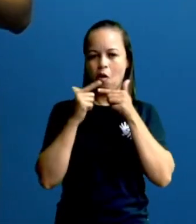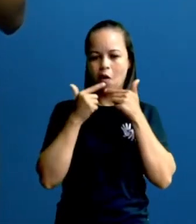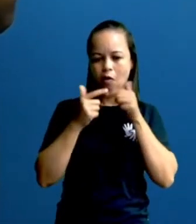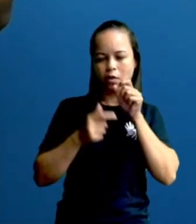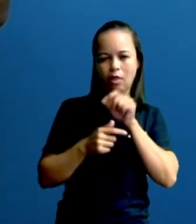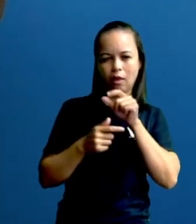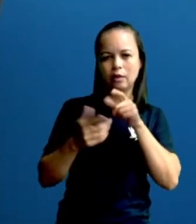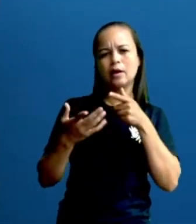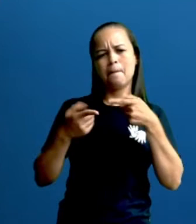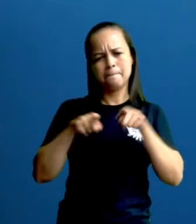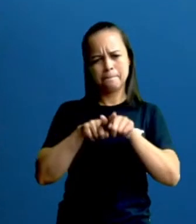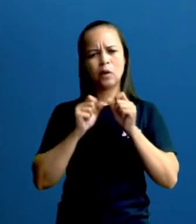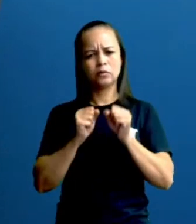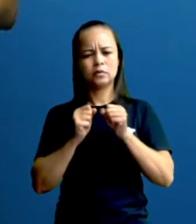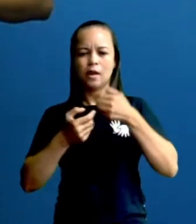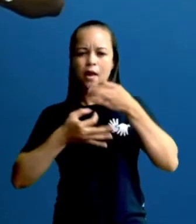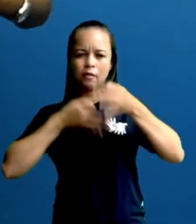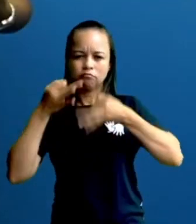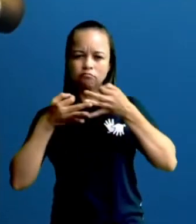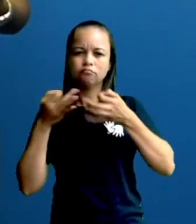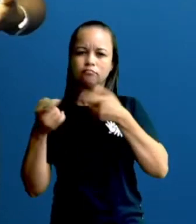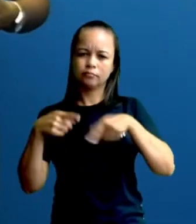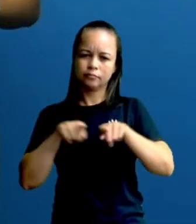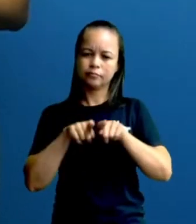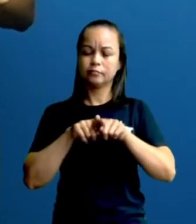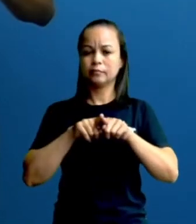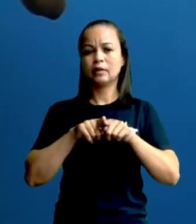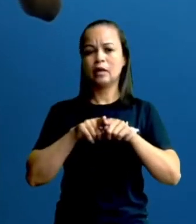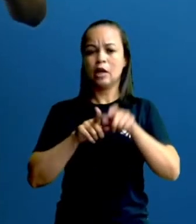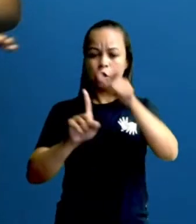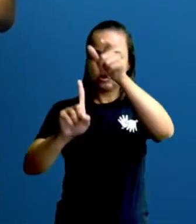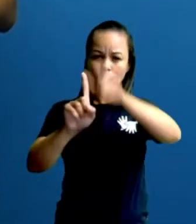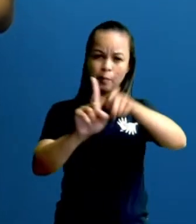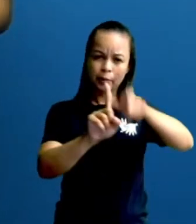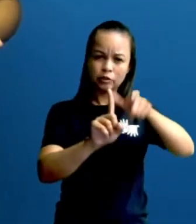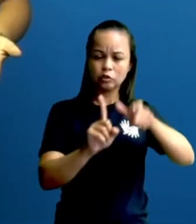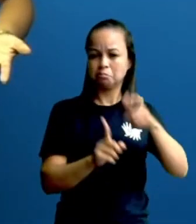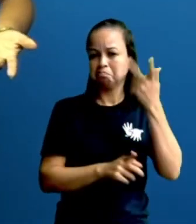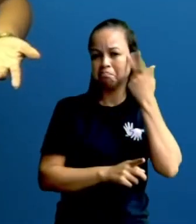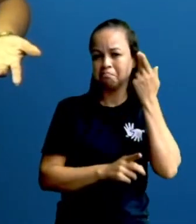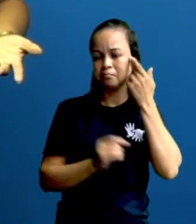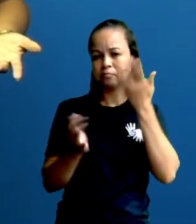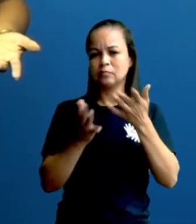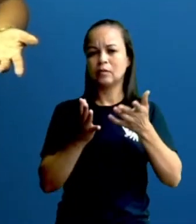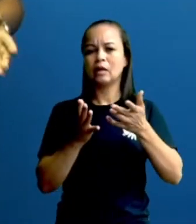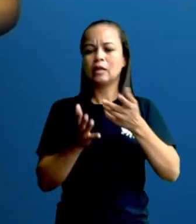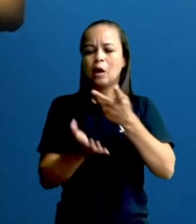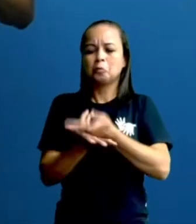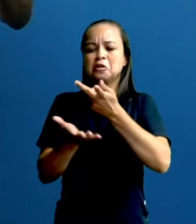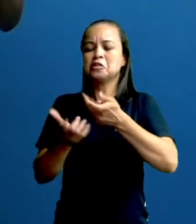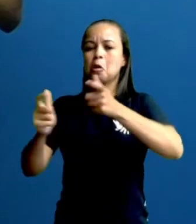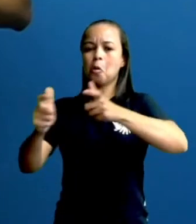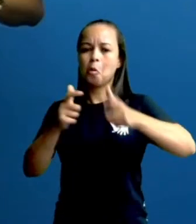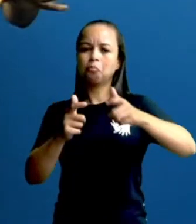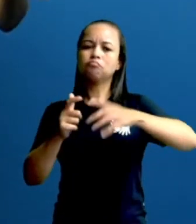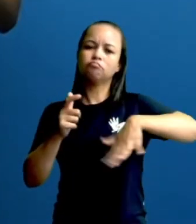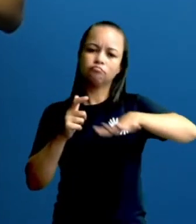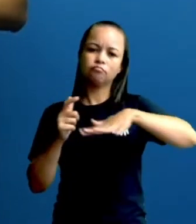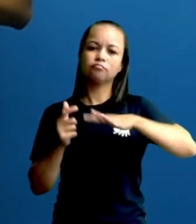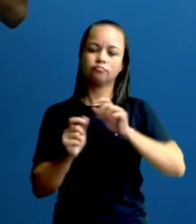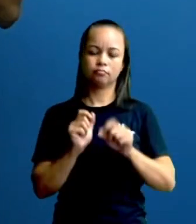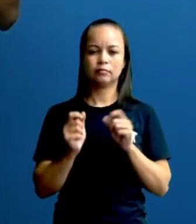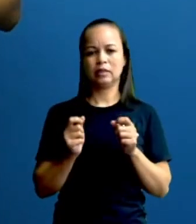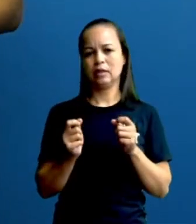personagens podem ser pessoas comuns. E estar em situações ou em qualquer lugar, tá? Então, a gente tem aí uma